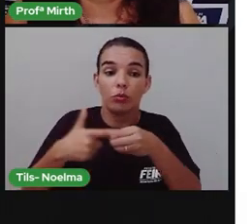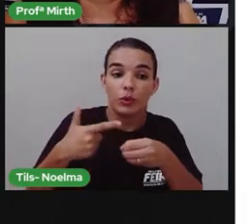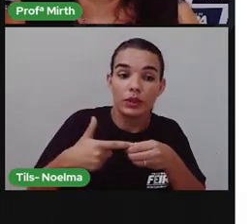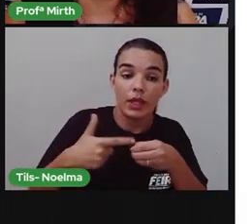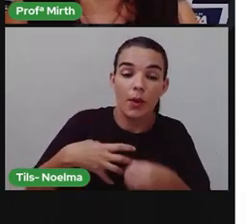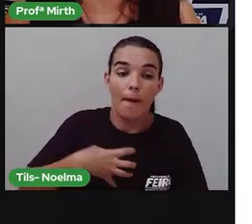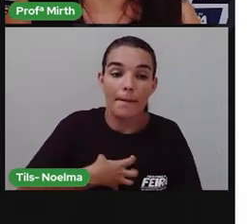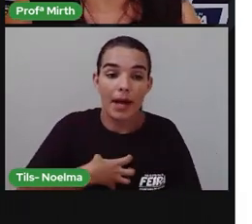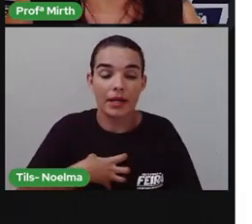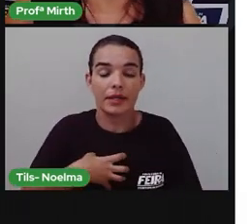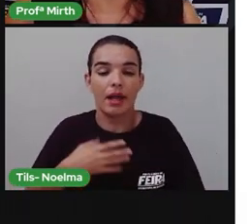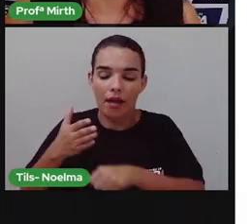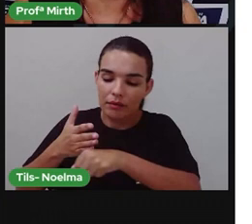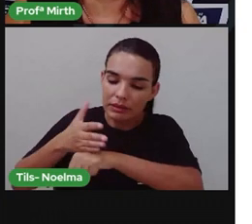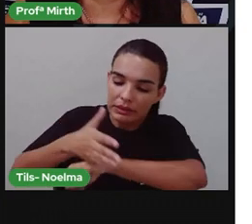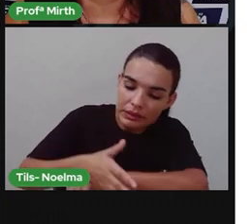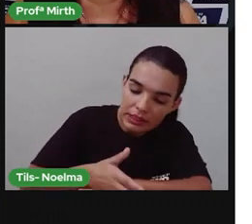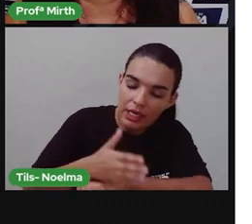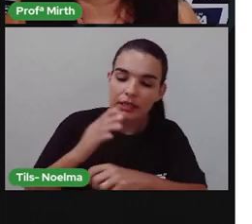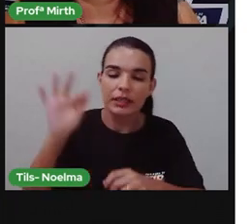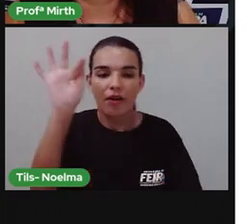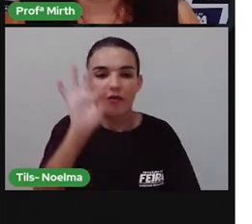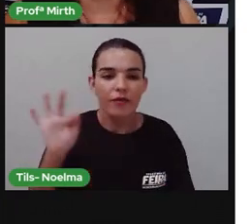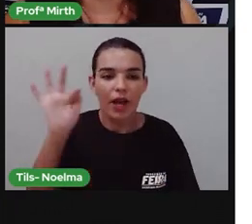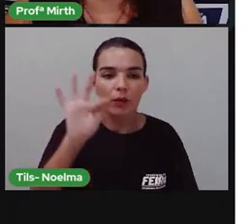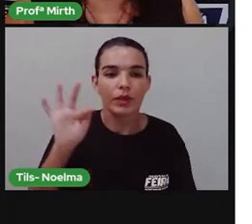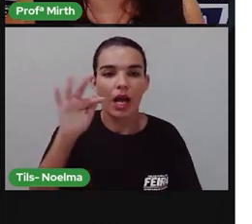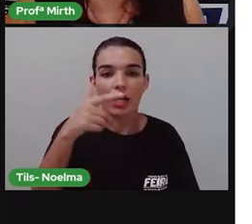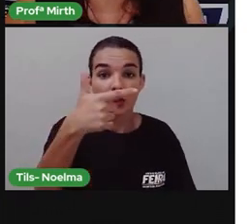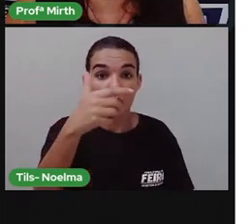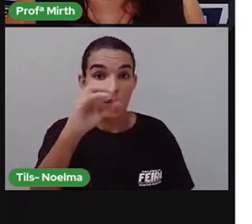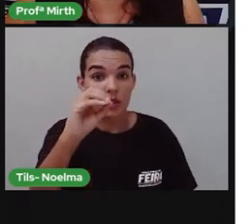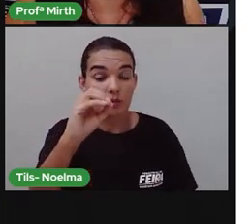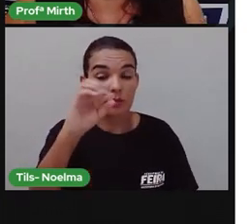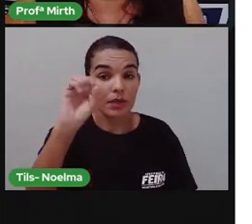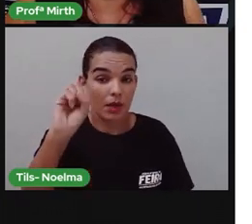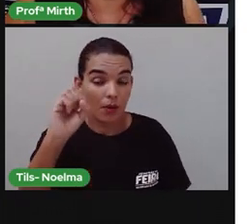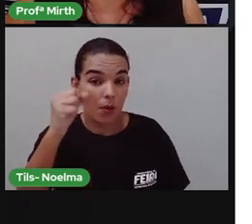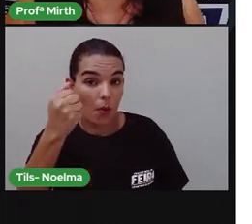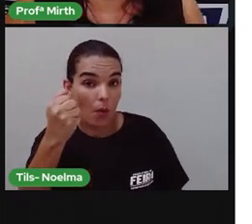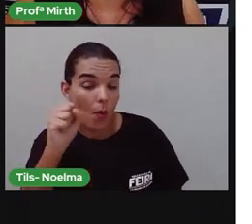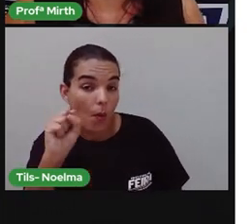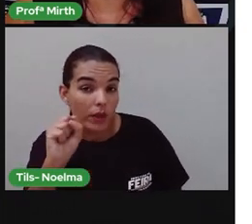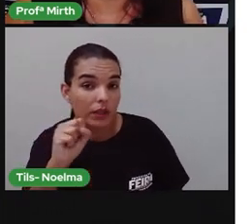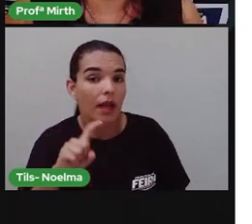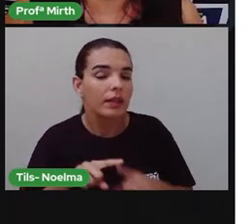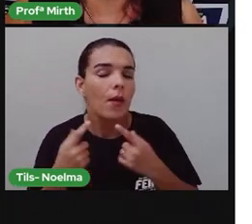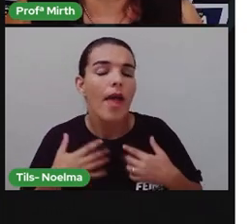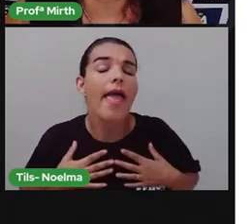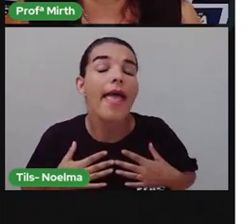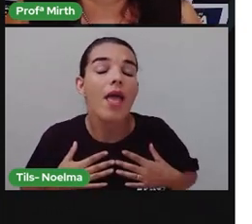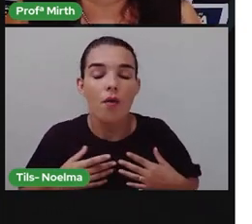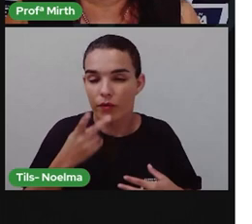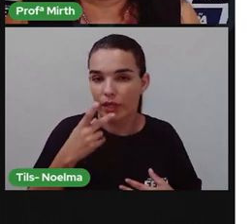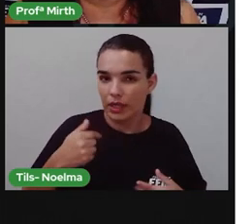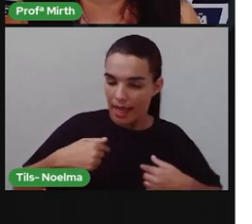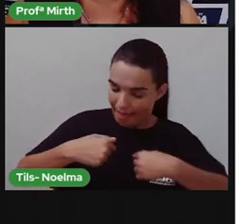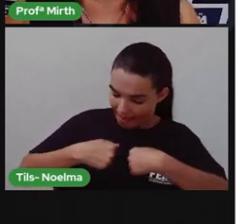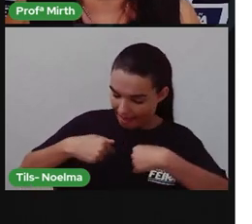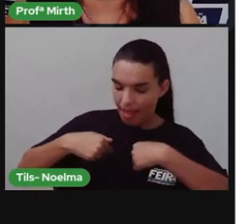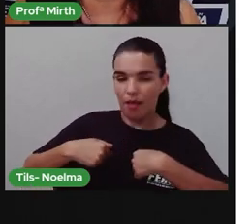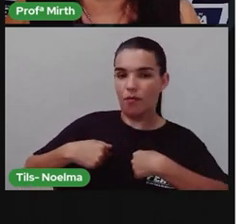ingressei na faculdade em 2008. Então, eu estou falando de mim mesma. Se trata, então, de uma